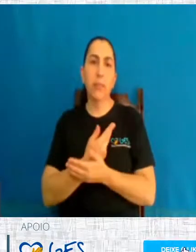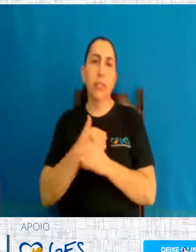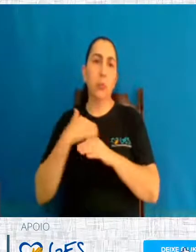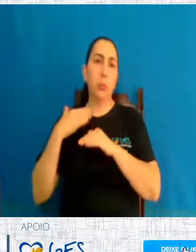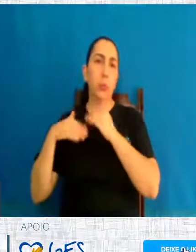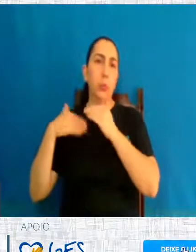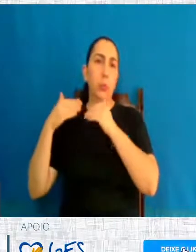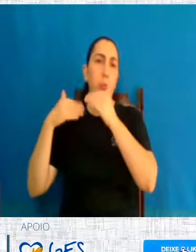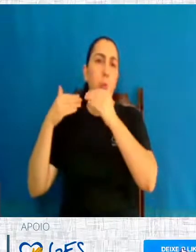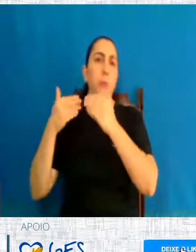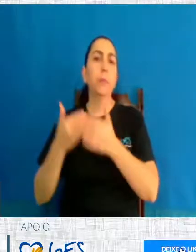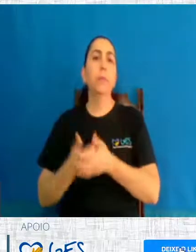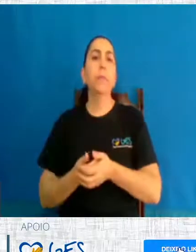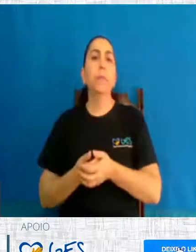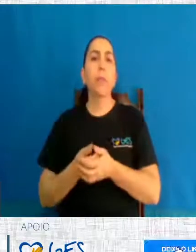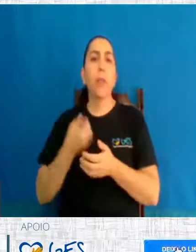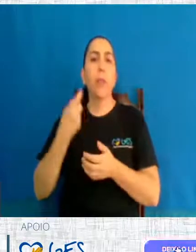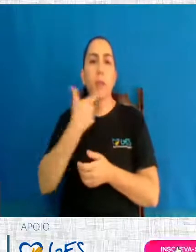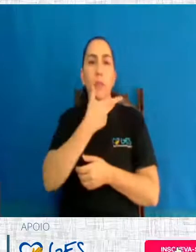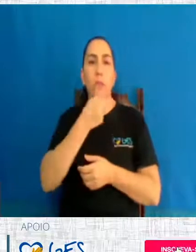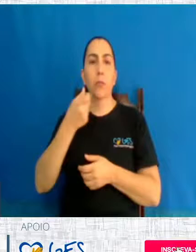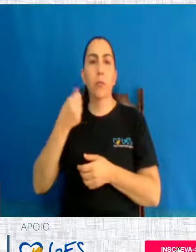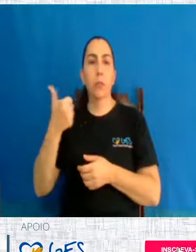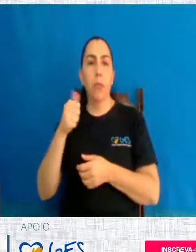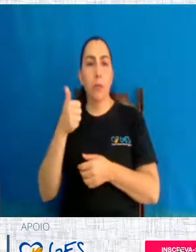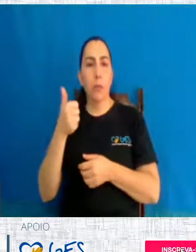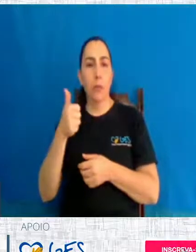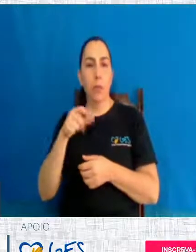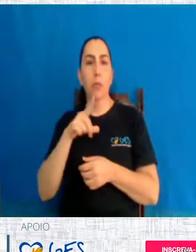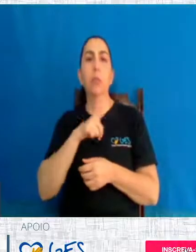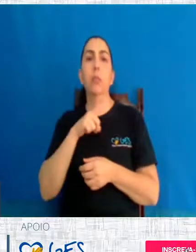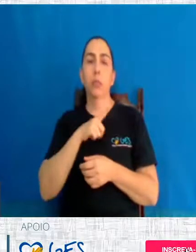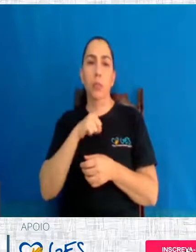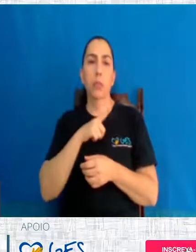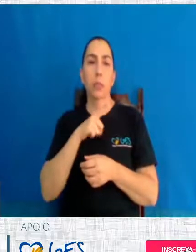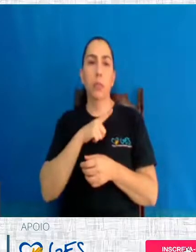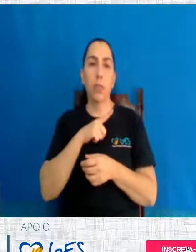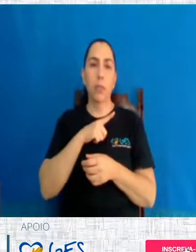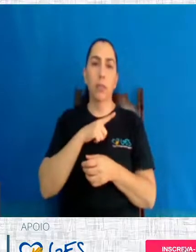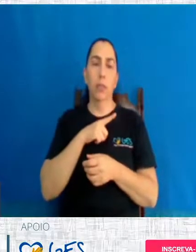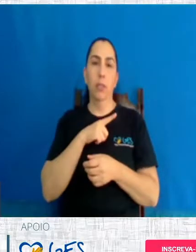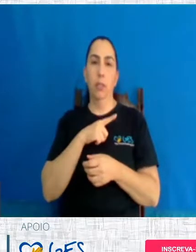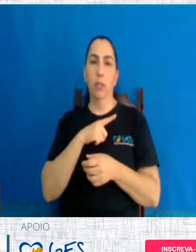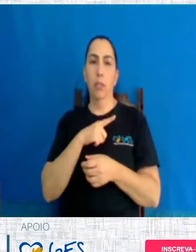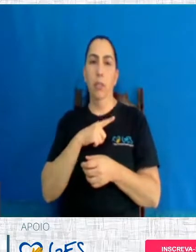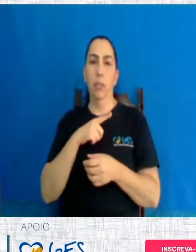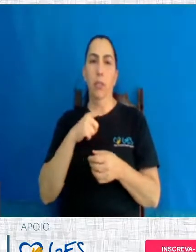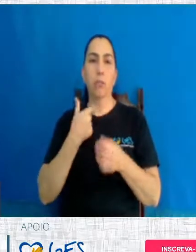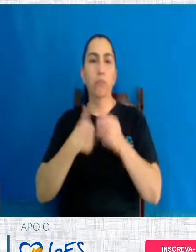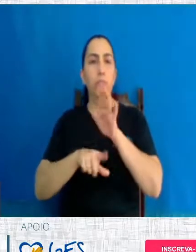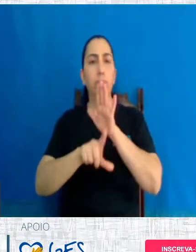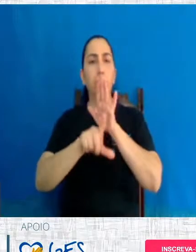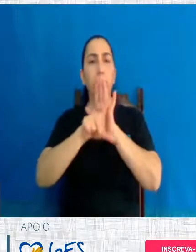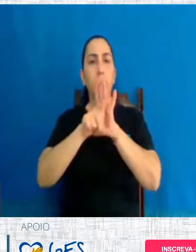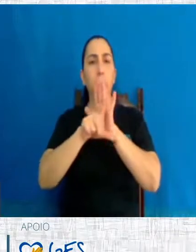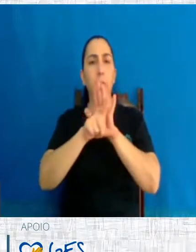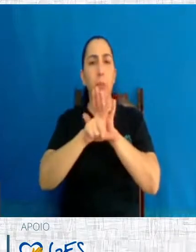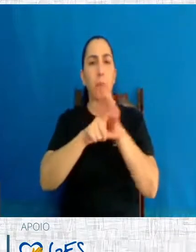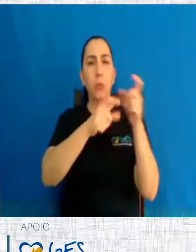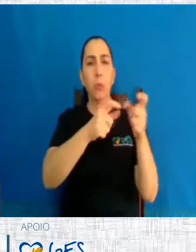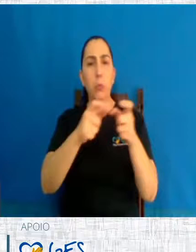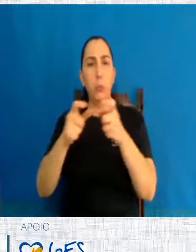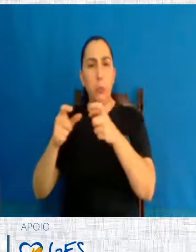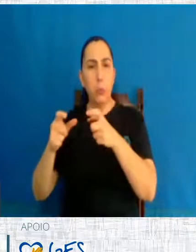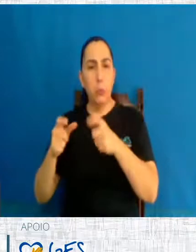em 2011, que a gente já tem esses dados, apesar que não tem muitos anos ainda de legalização em toda parte e estudos mais